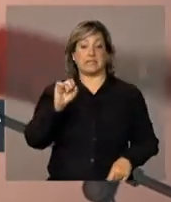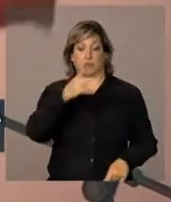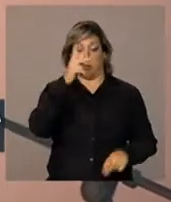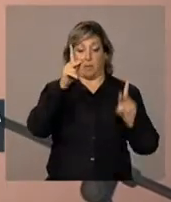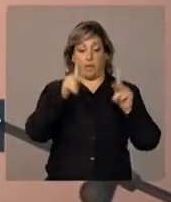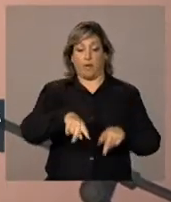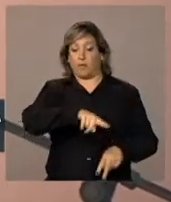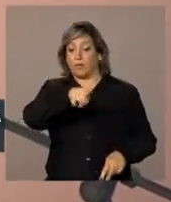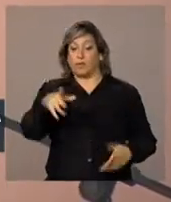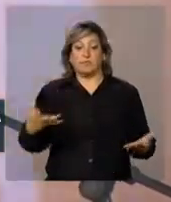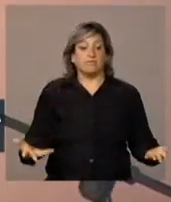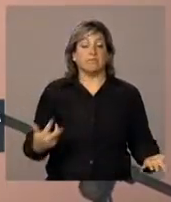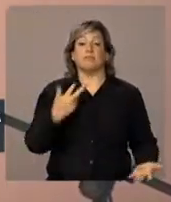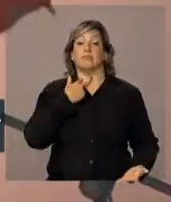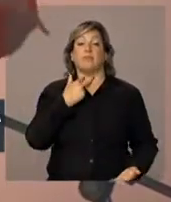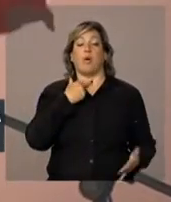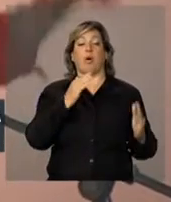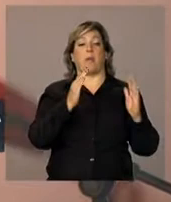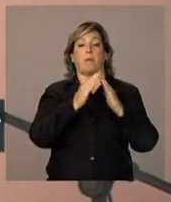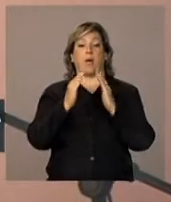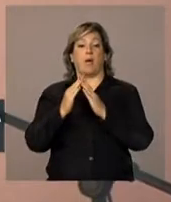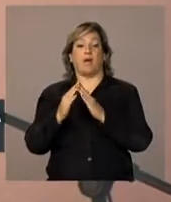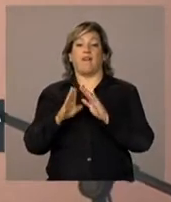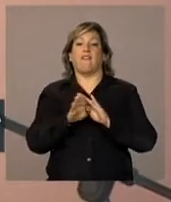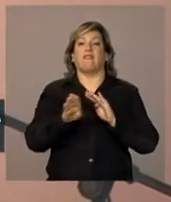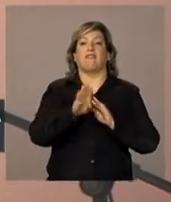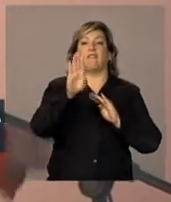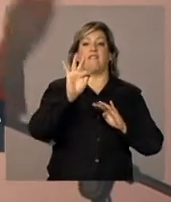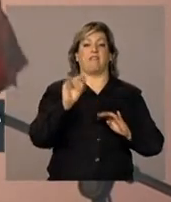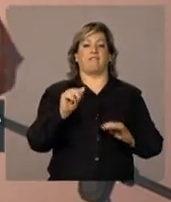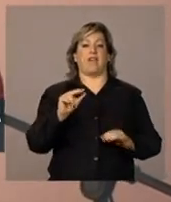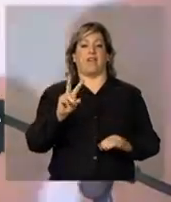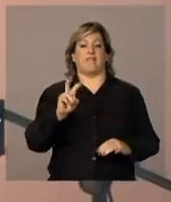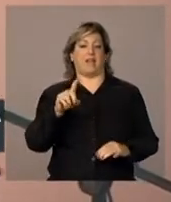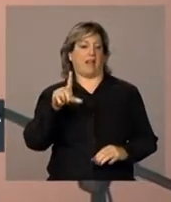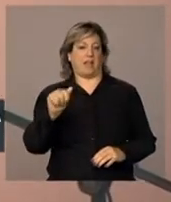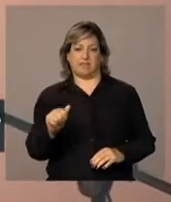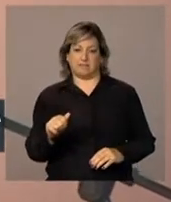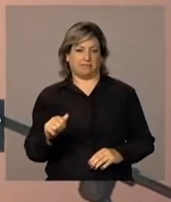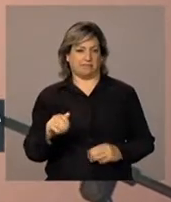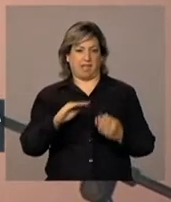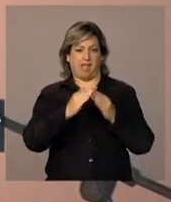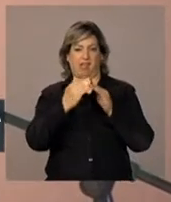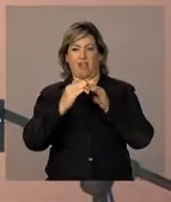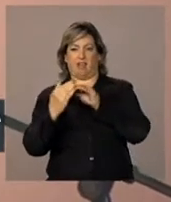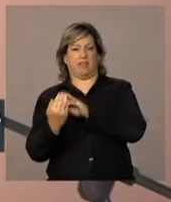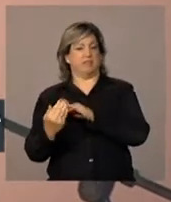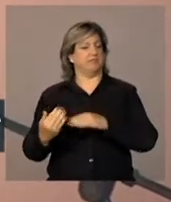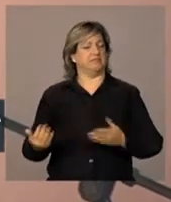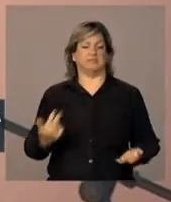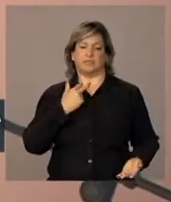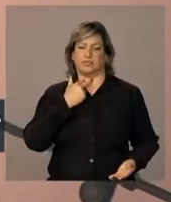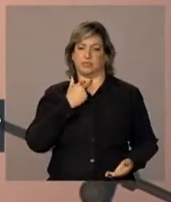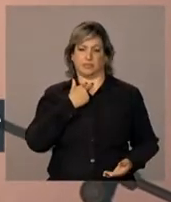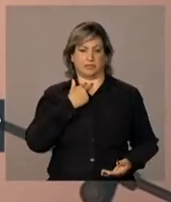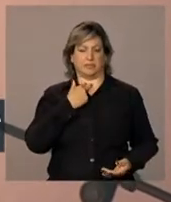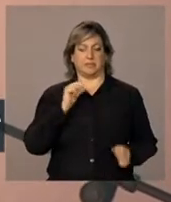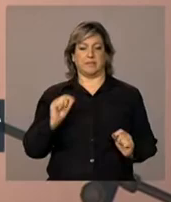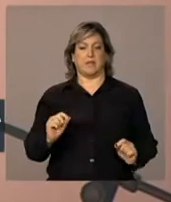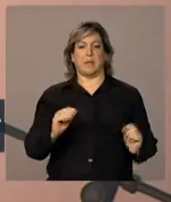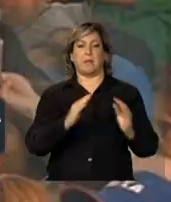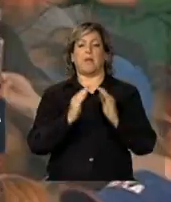não pode morar em favelas. A sua população não pode morar em